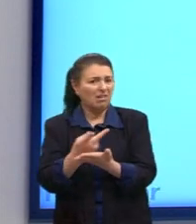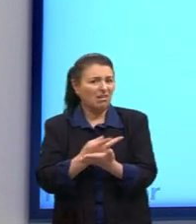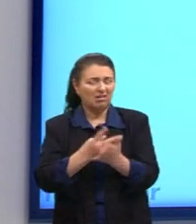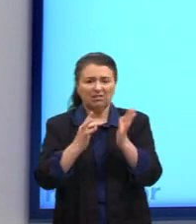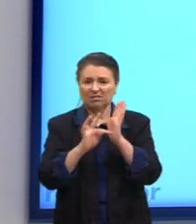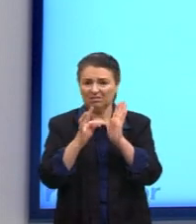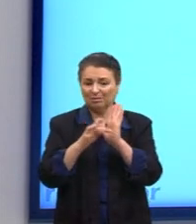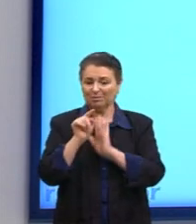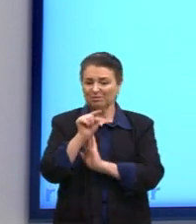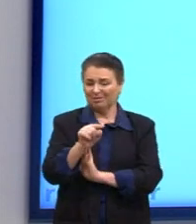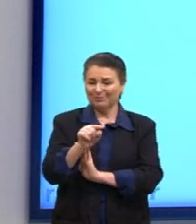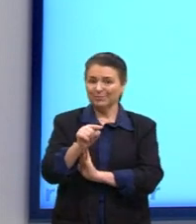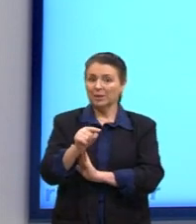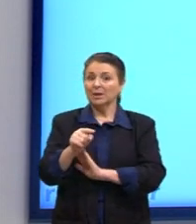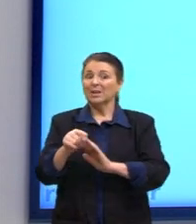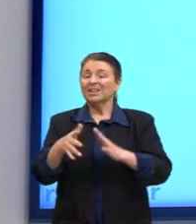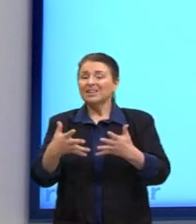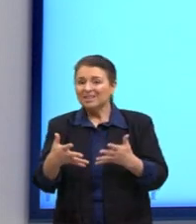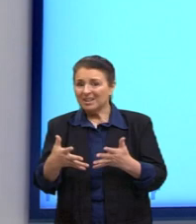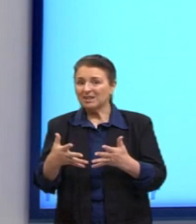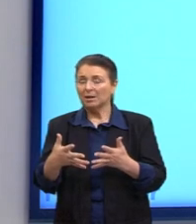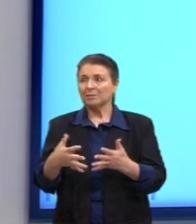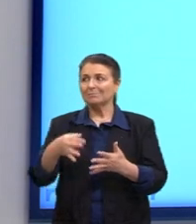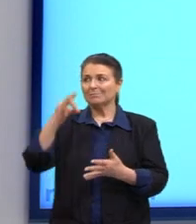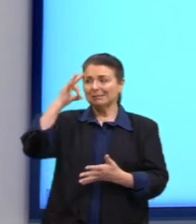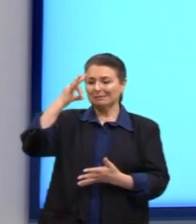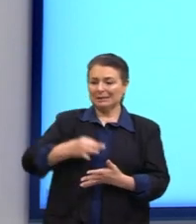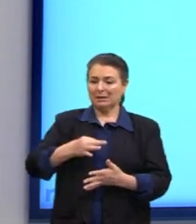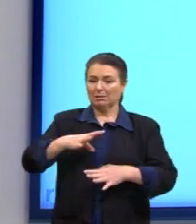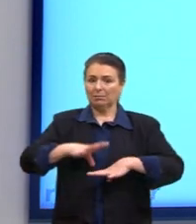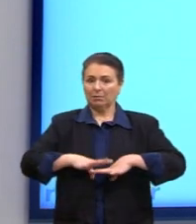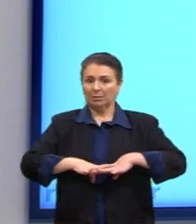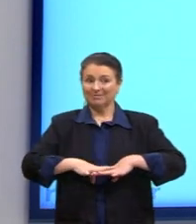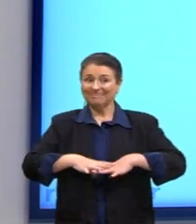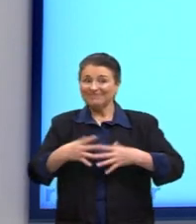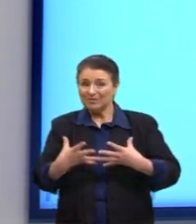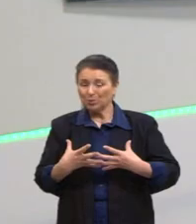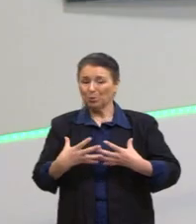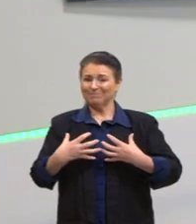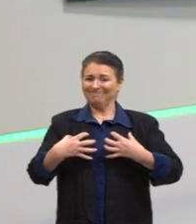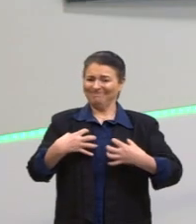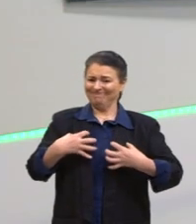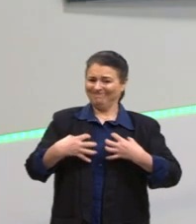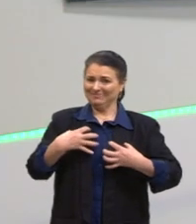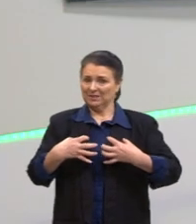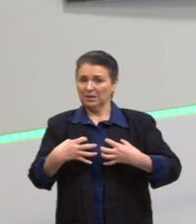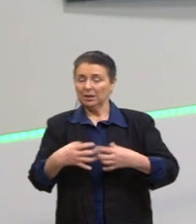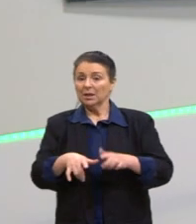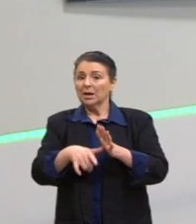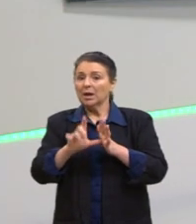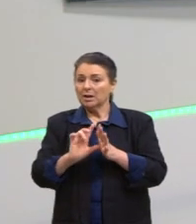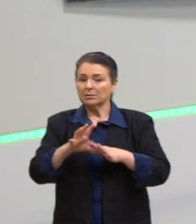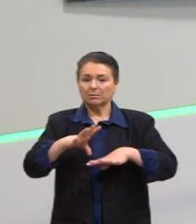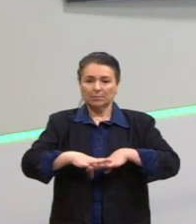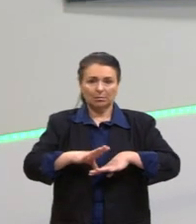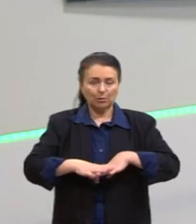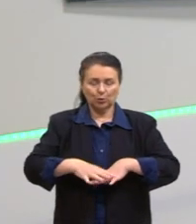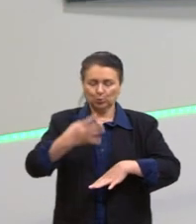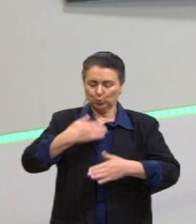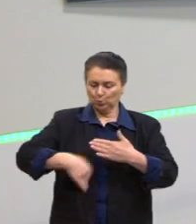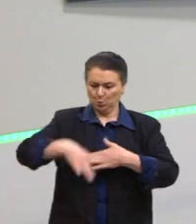Isso vai abalar as certezas matemáticas. Até então a matemática era algo irrecusável, era algo inquestionável.